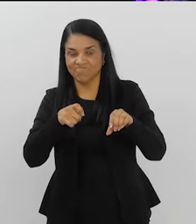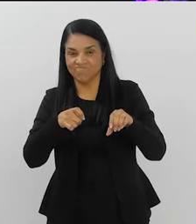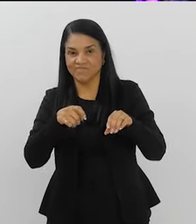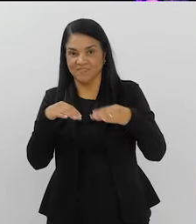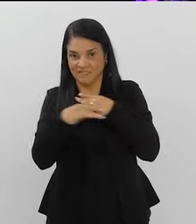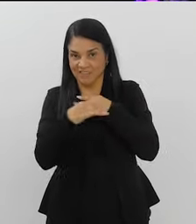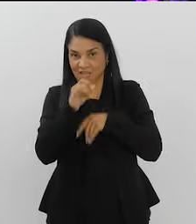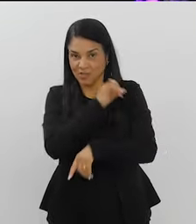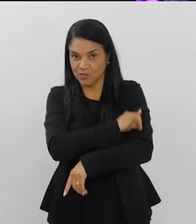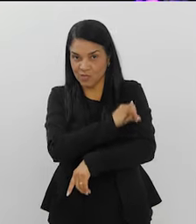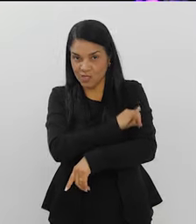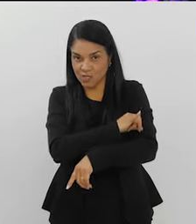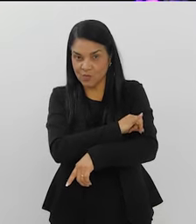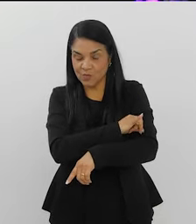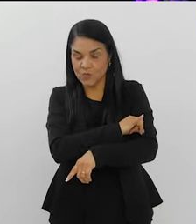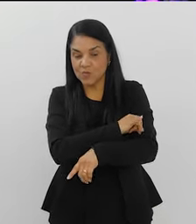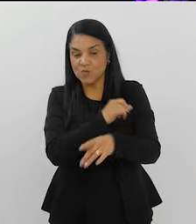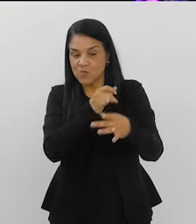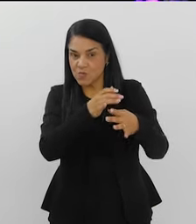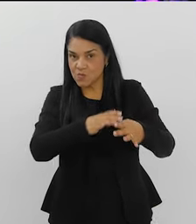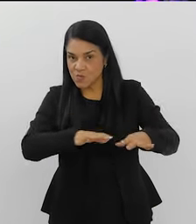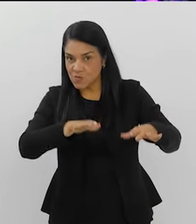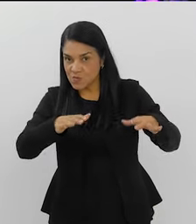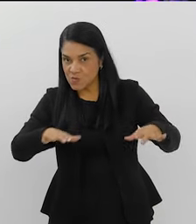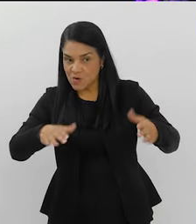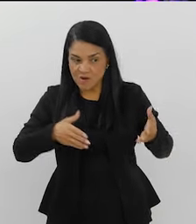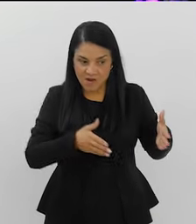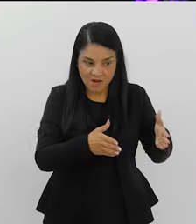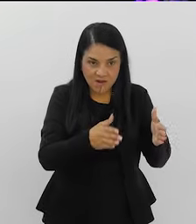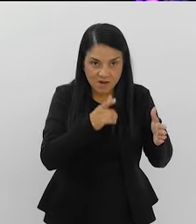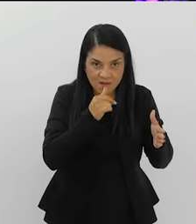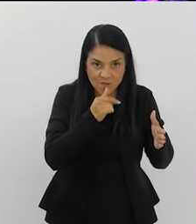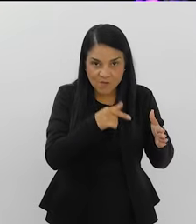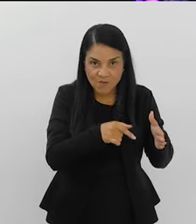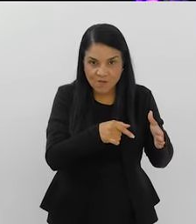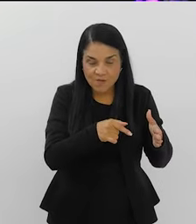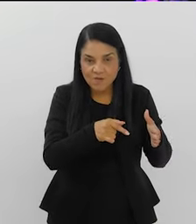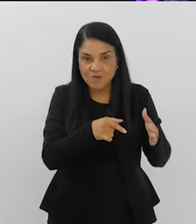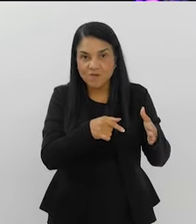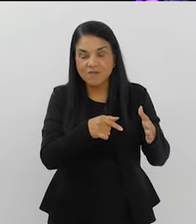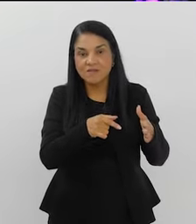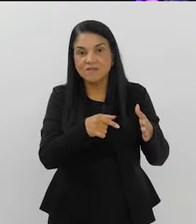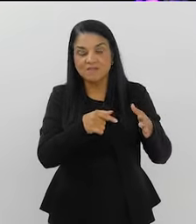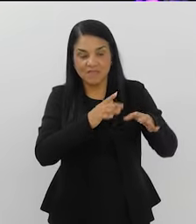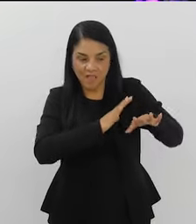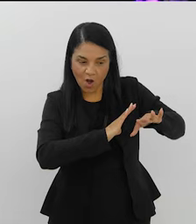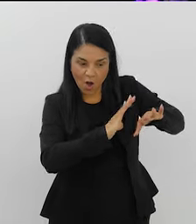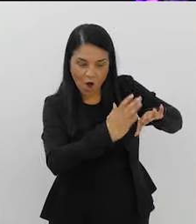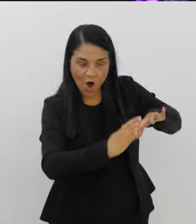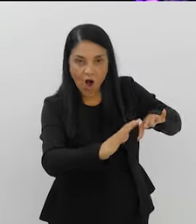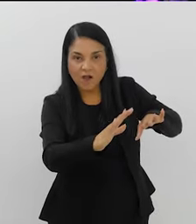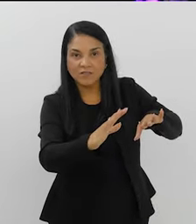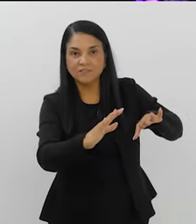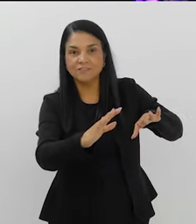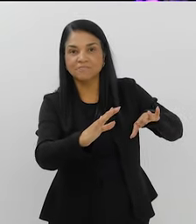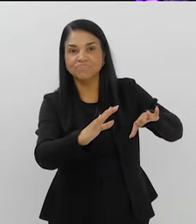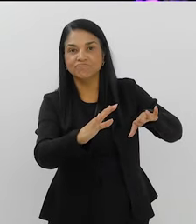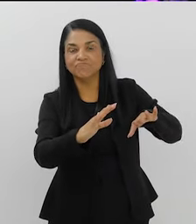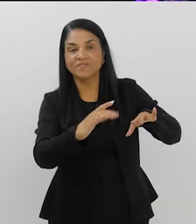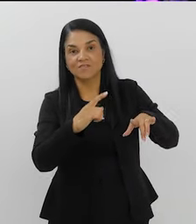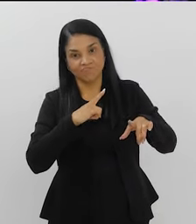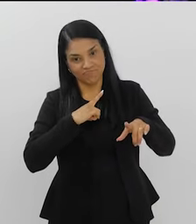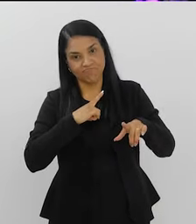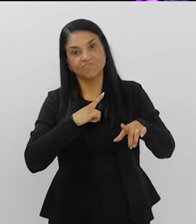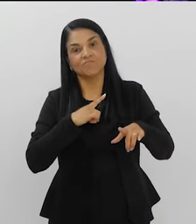que se está nos rios, chega nos mares. E se chega na nossa costa, a gente tem contato com isso, porque a gente frequenta as praias.